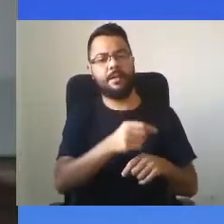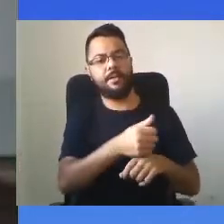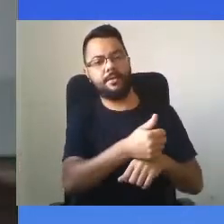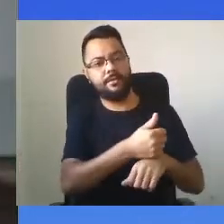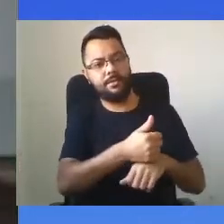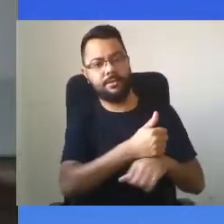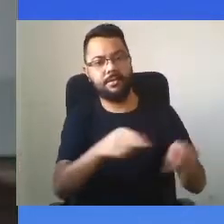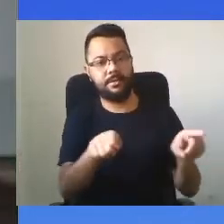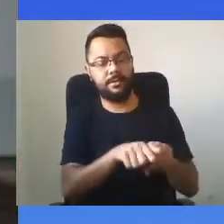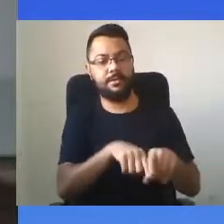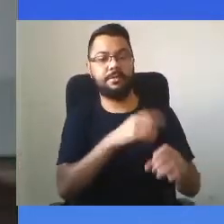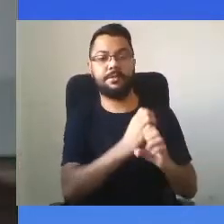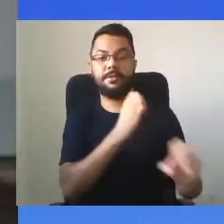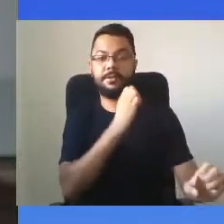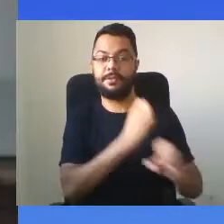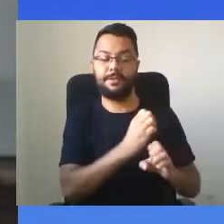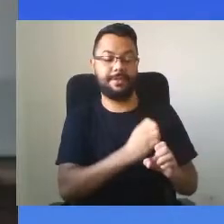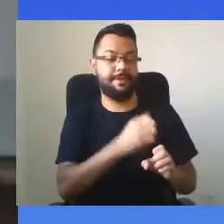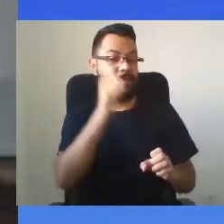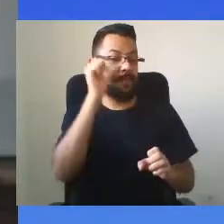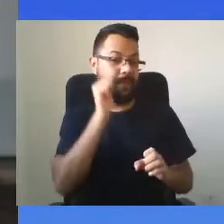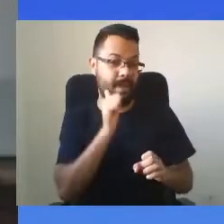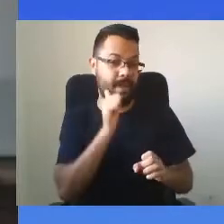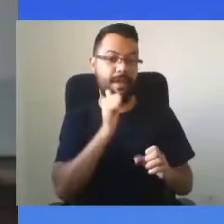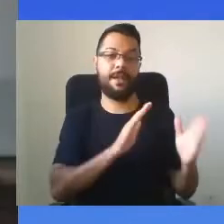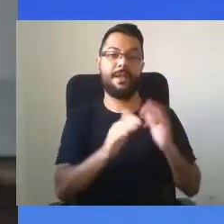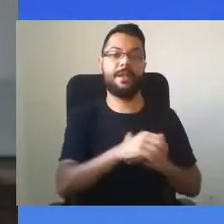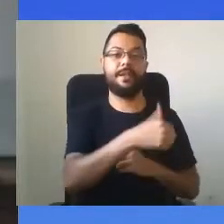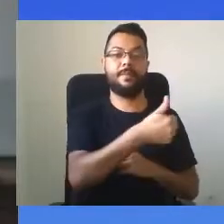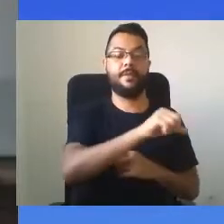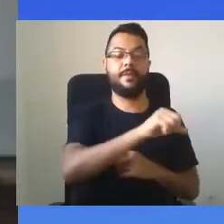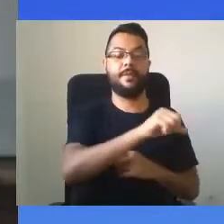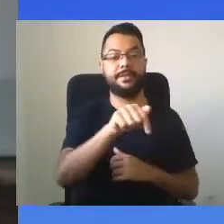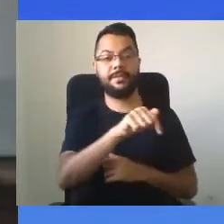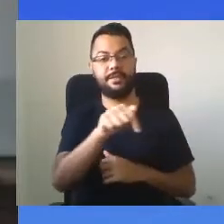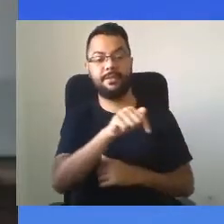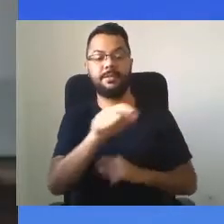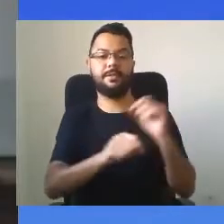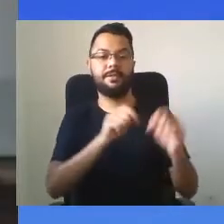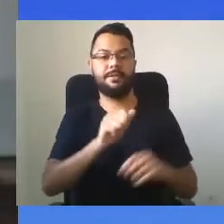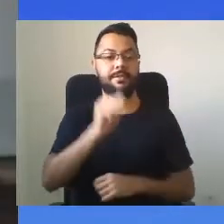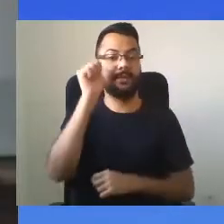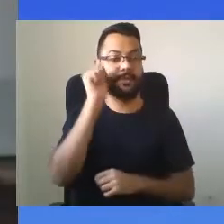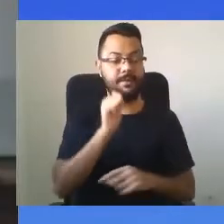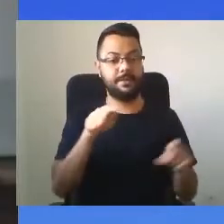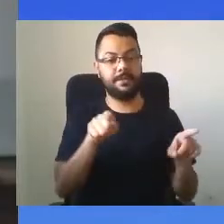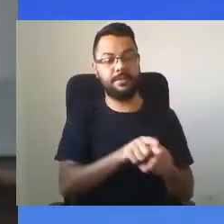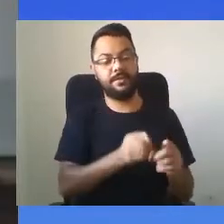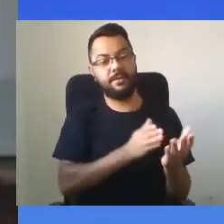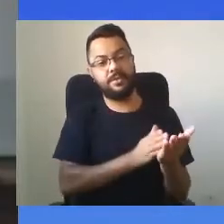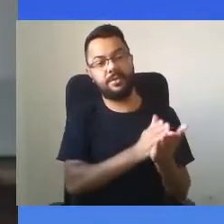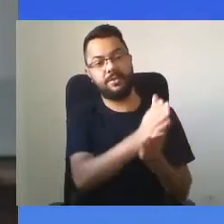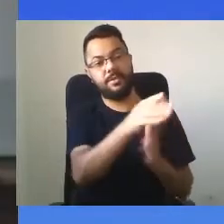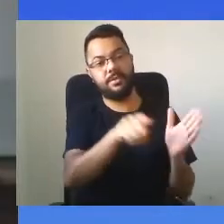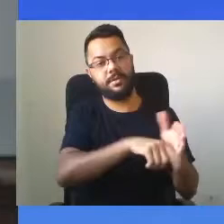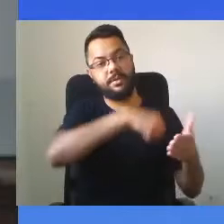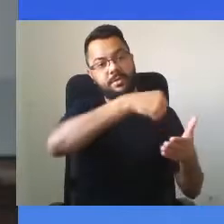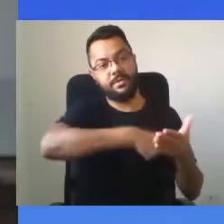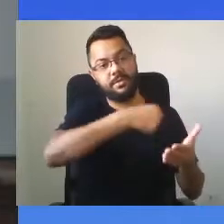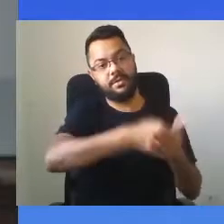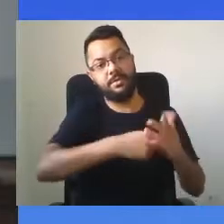nocidos de 1977. Uma mulher com trajetória de lutas, desafios,